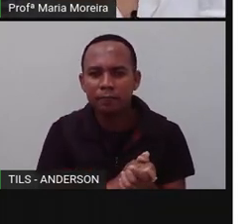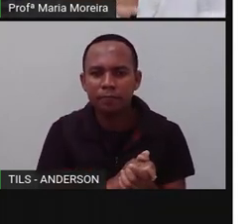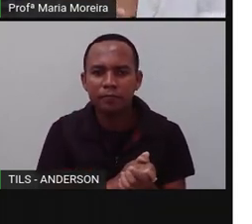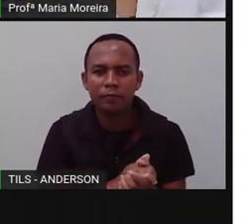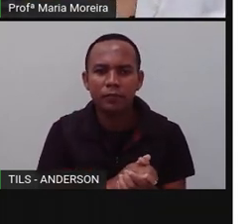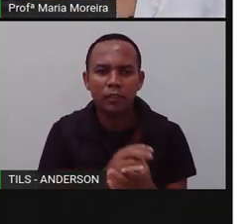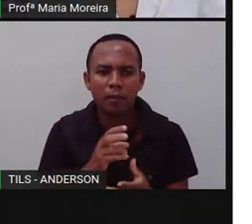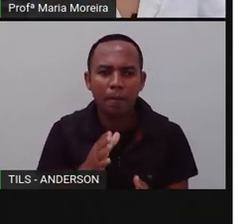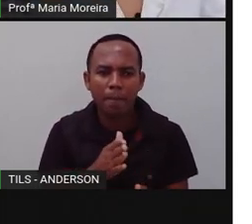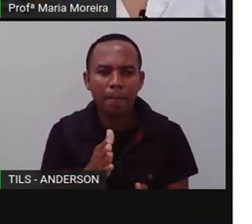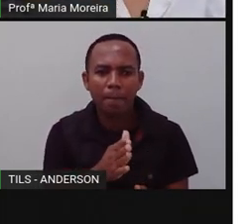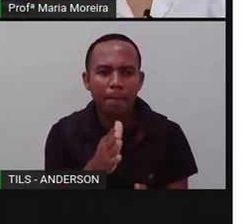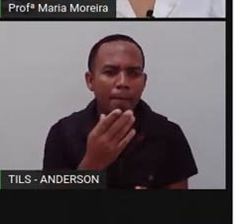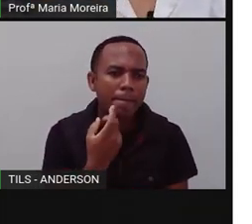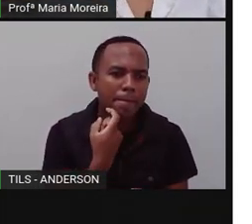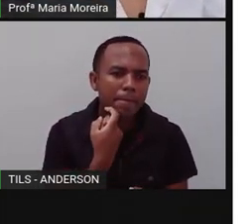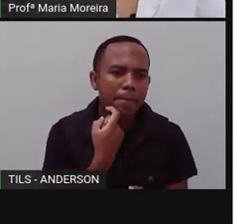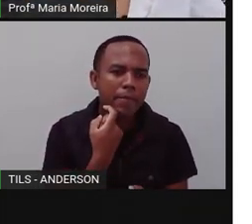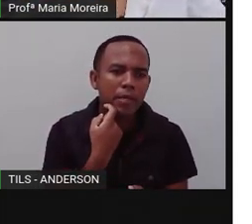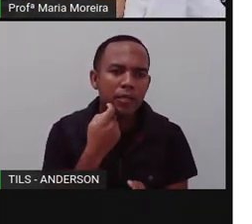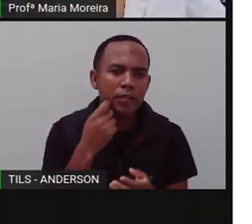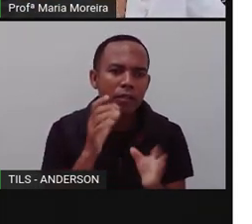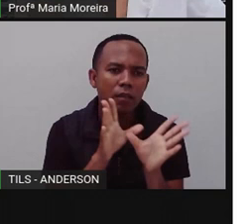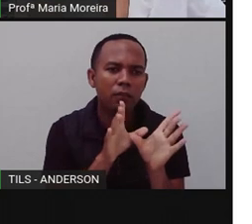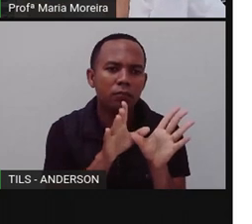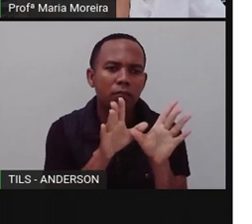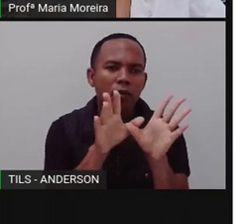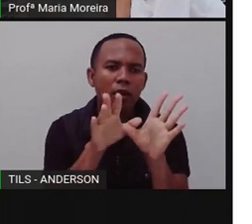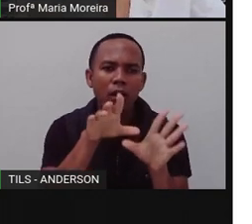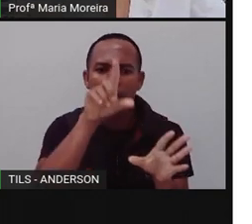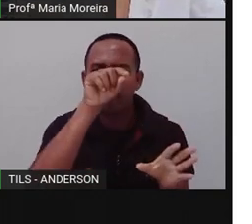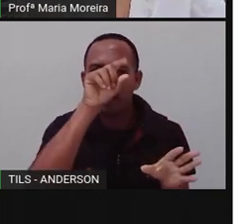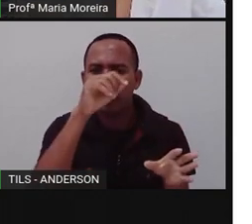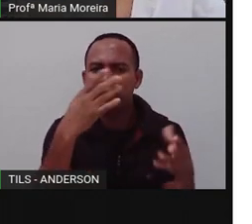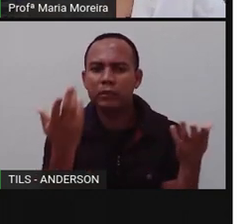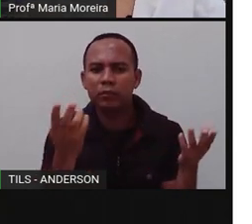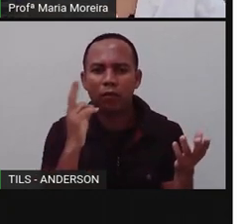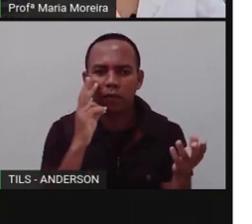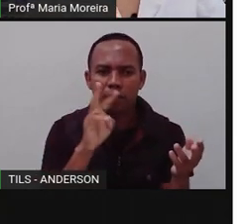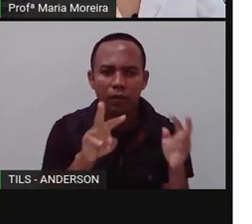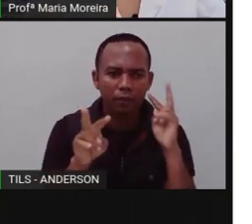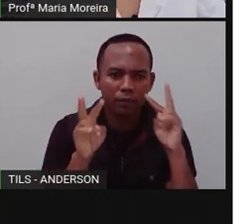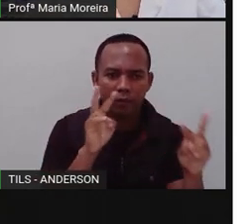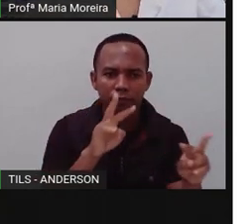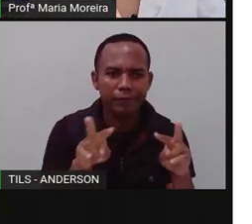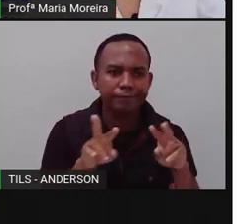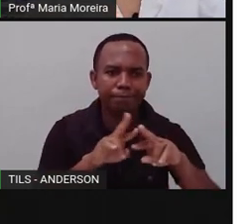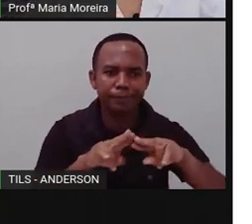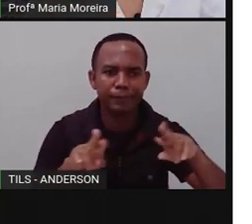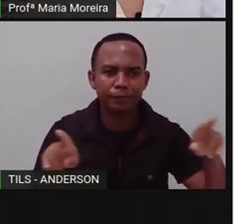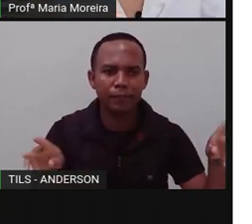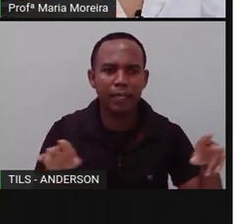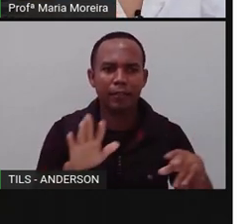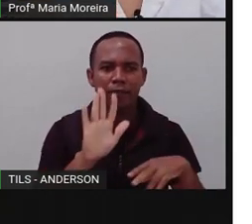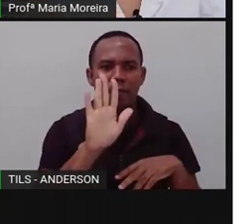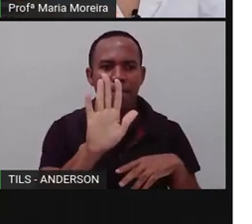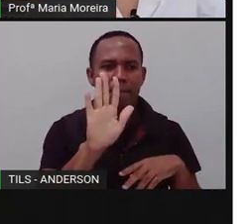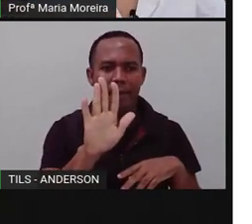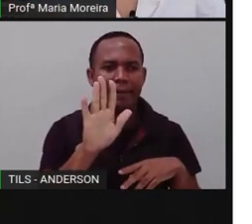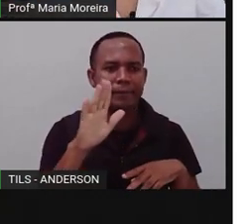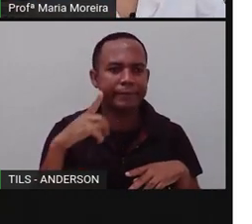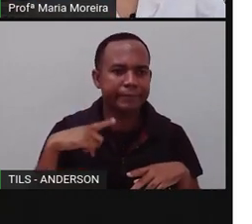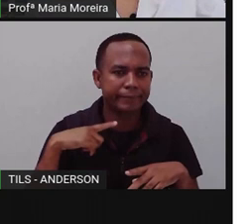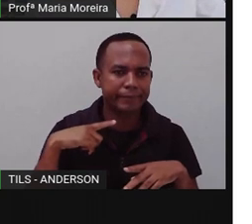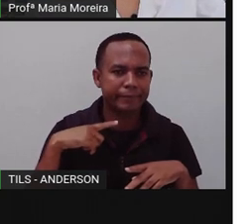Um peixe, olha, uma ave, então a gente consegue olhar e identificar, não é isso? Mas existe uma